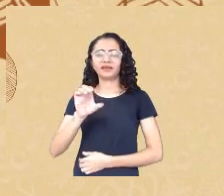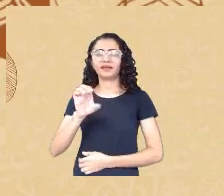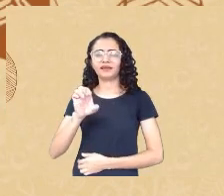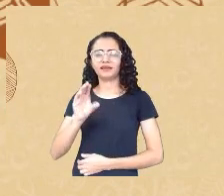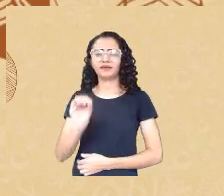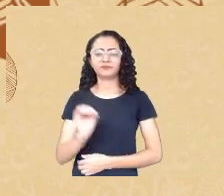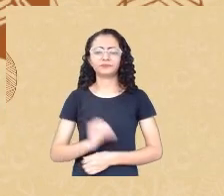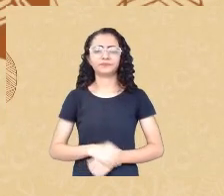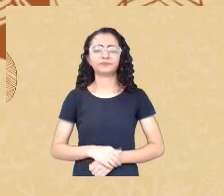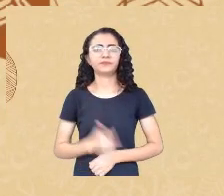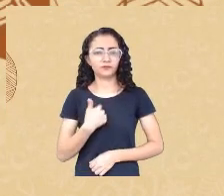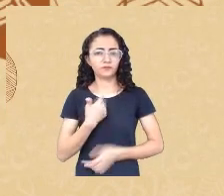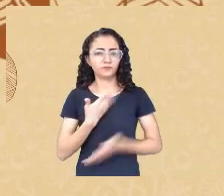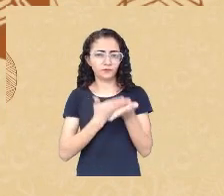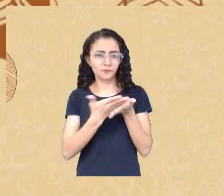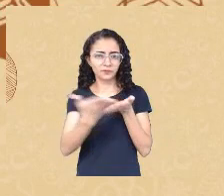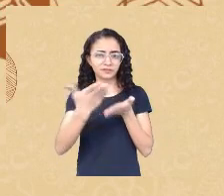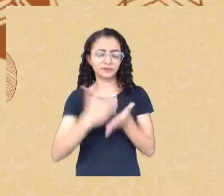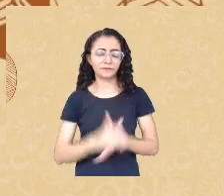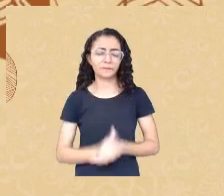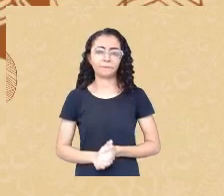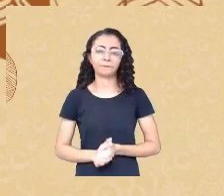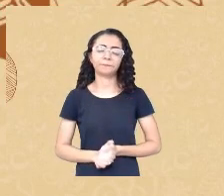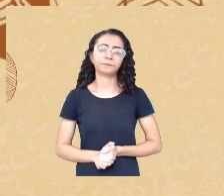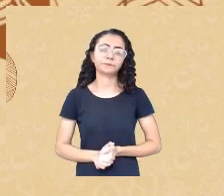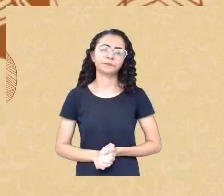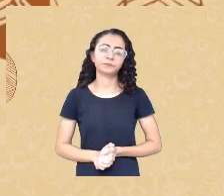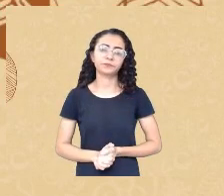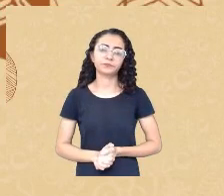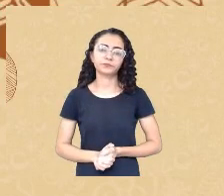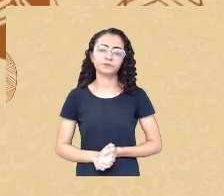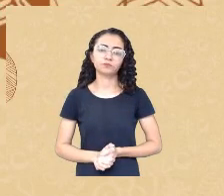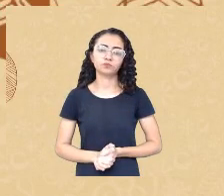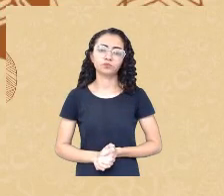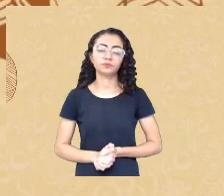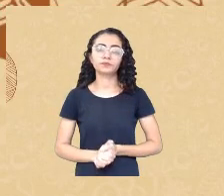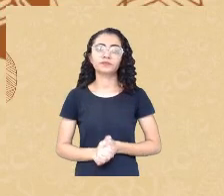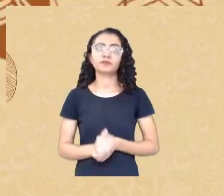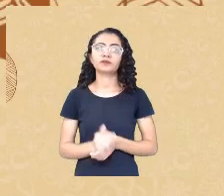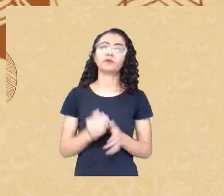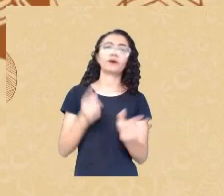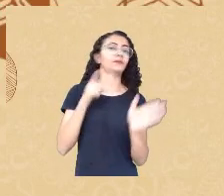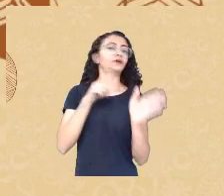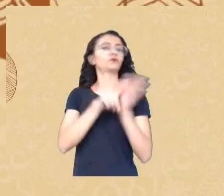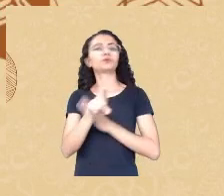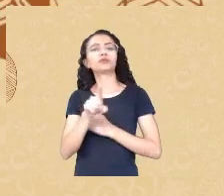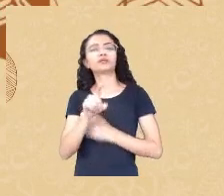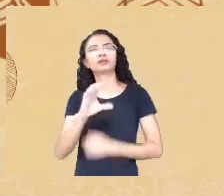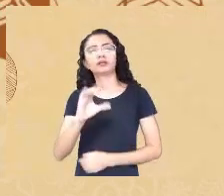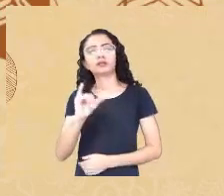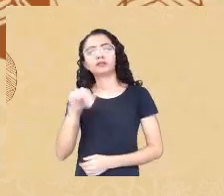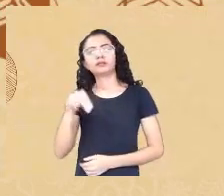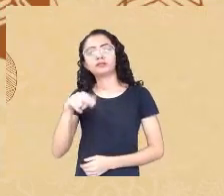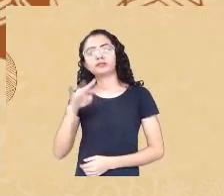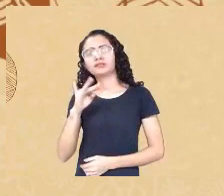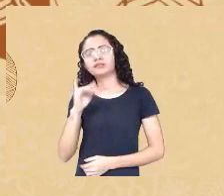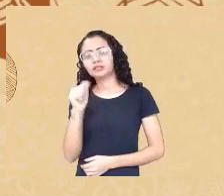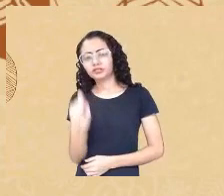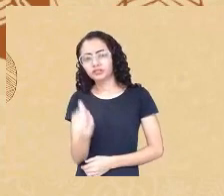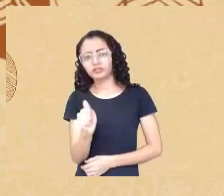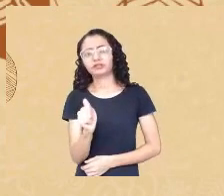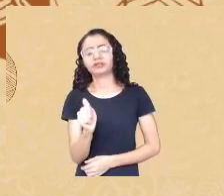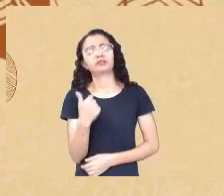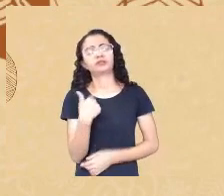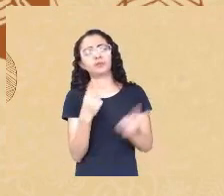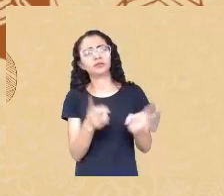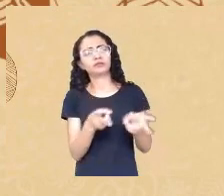começar pela Cíntia né e vou começar pela última pergunta dela na verdade se eu vejo a possibilidade palpável de